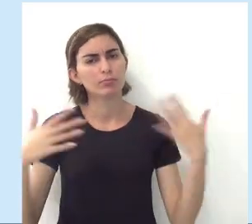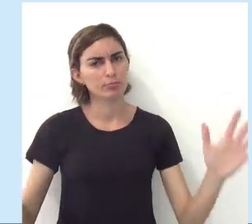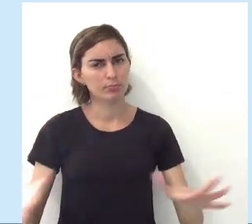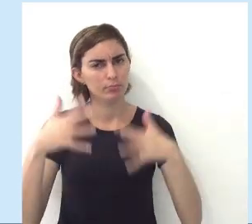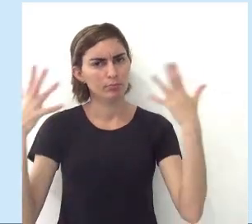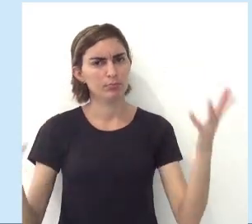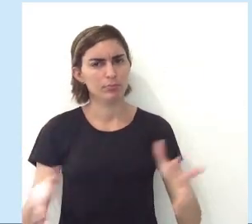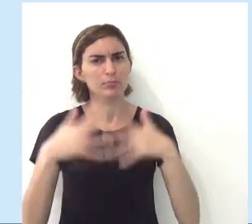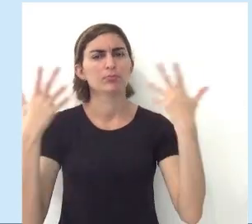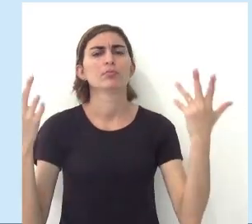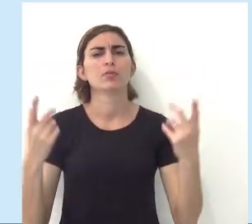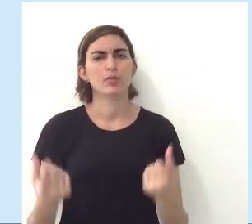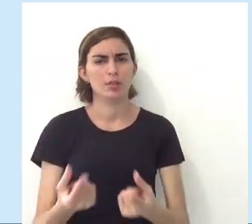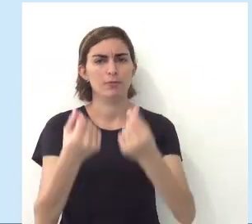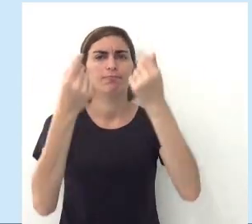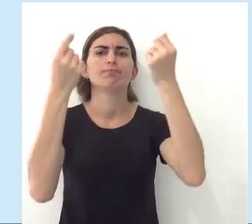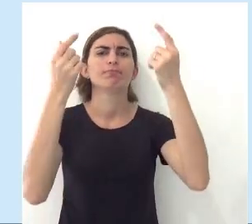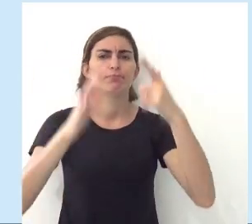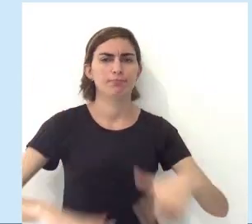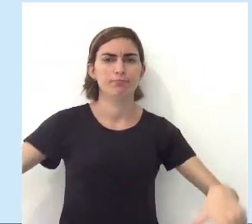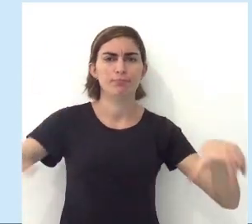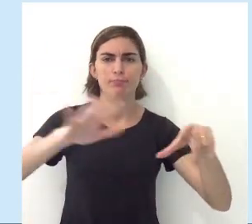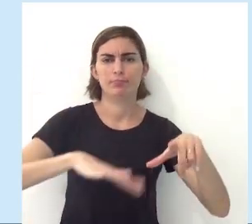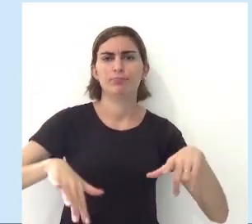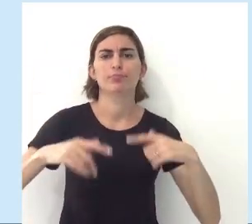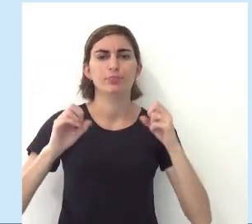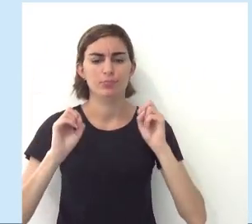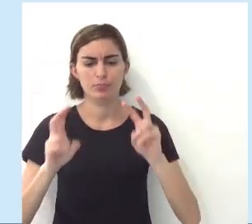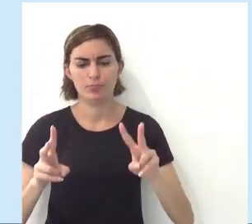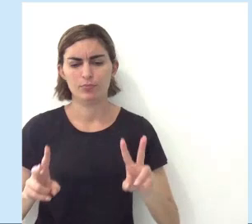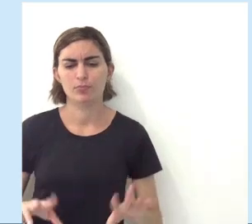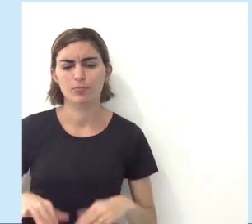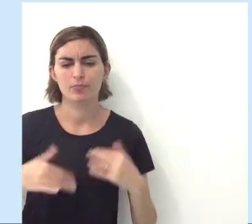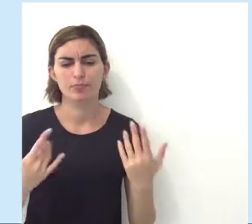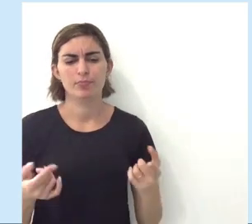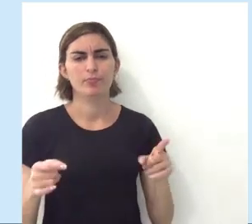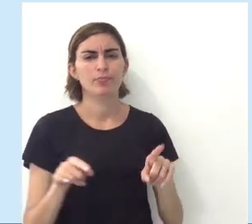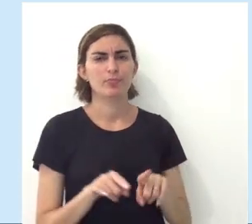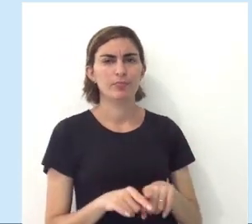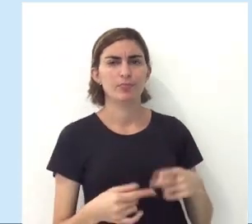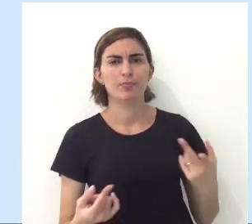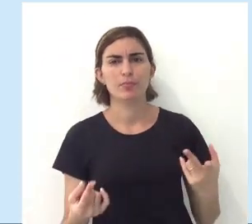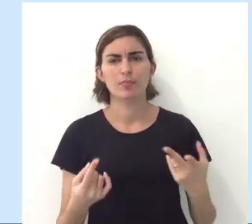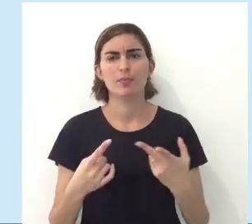tá? E isso incentiva a dinâmica econômica do ambiente. Ok, gente?